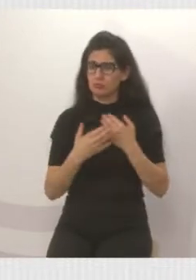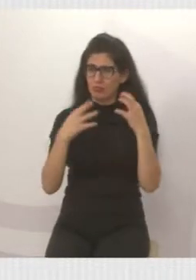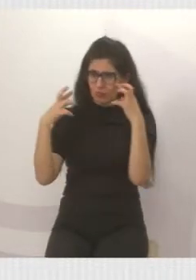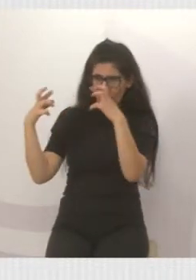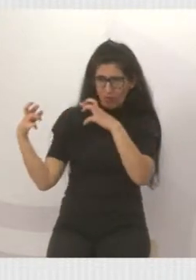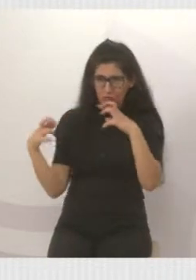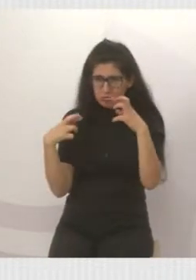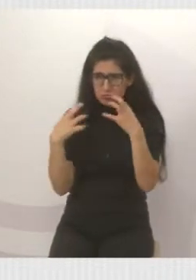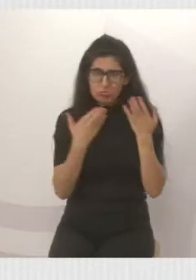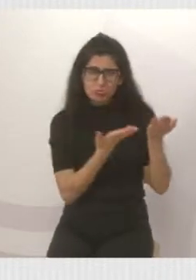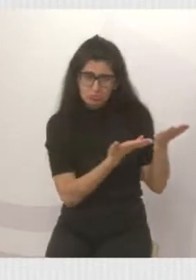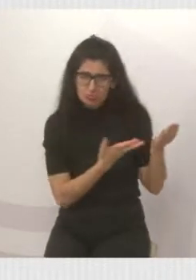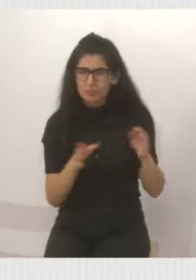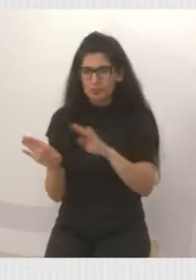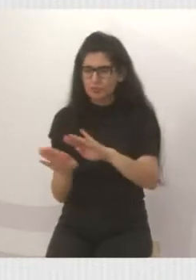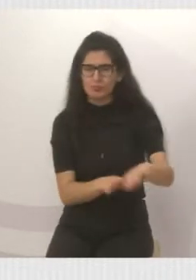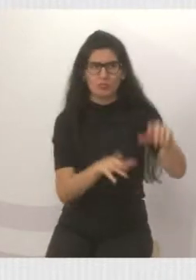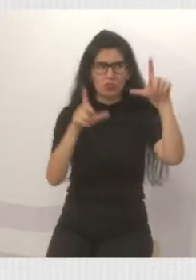A foto 8.